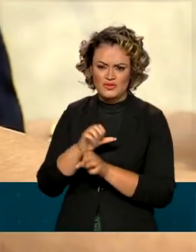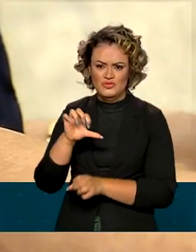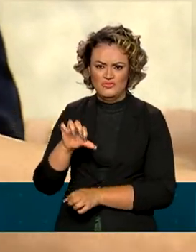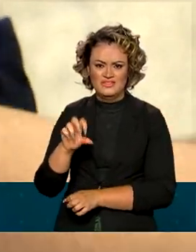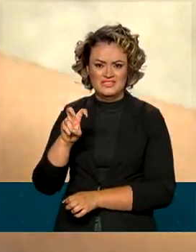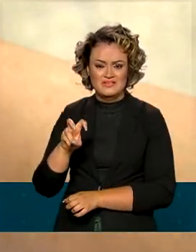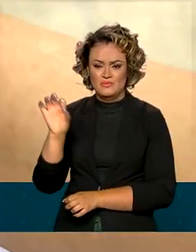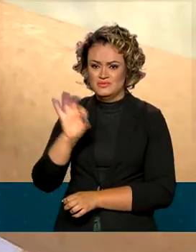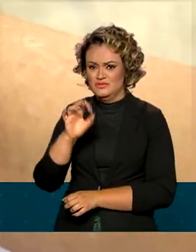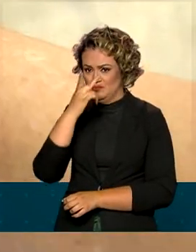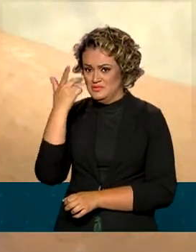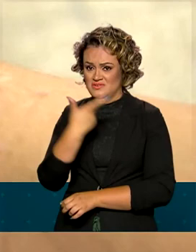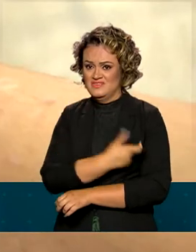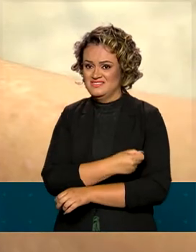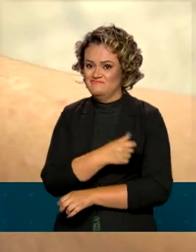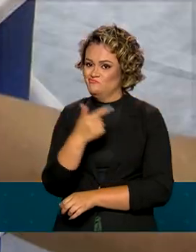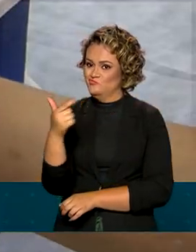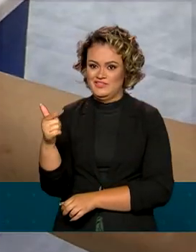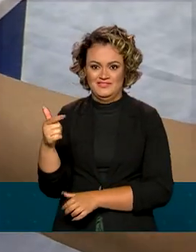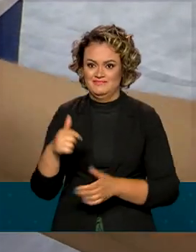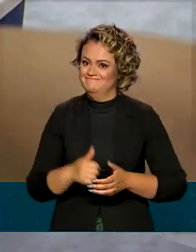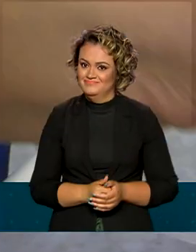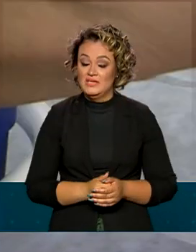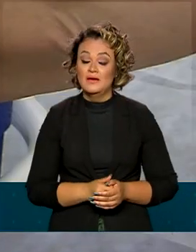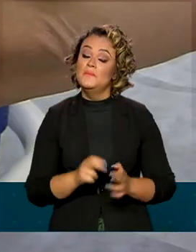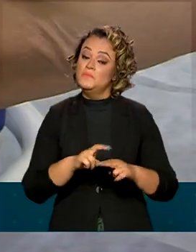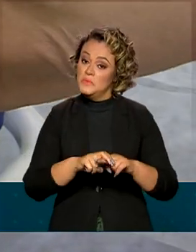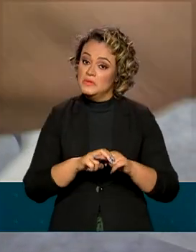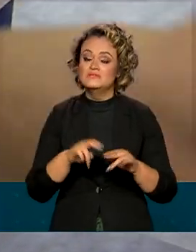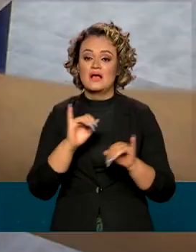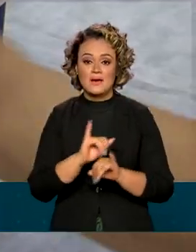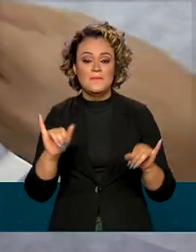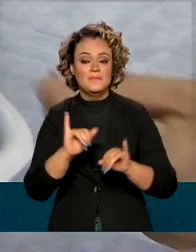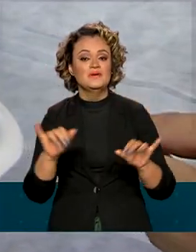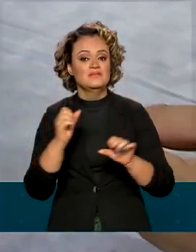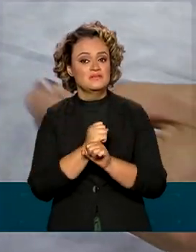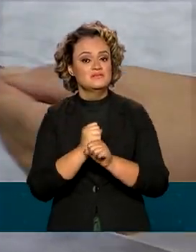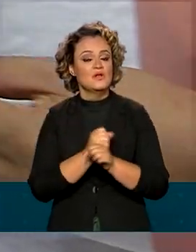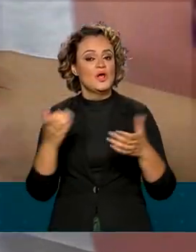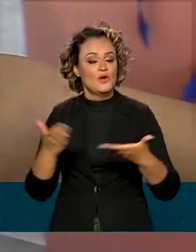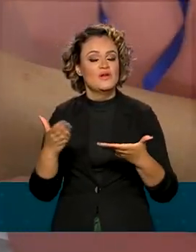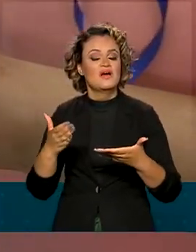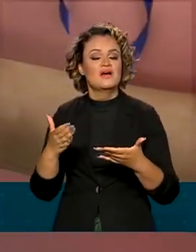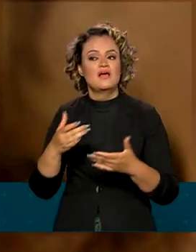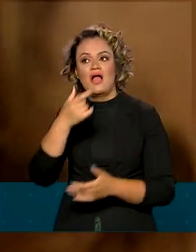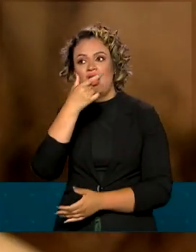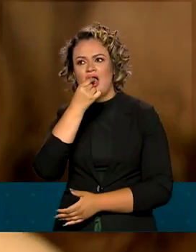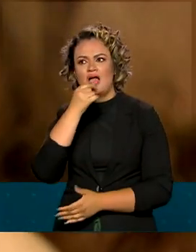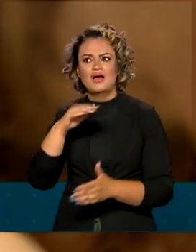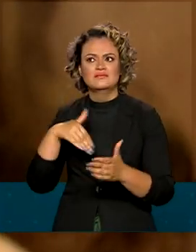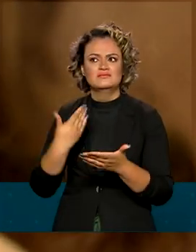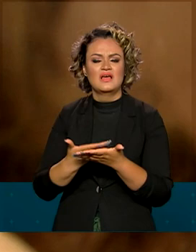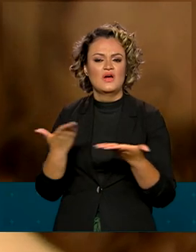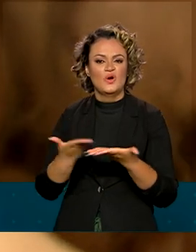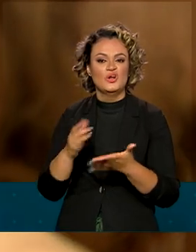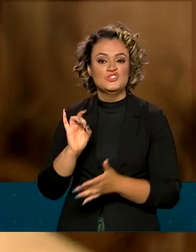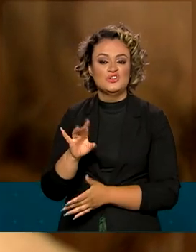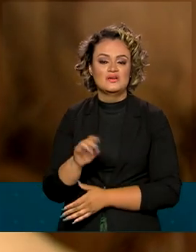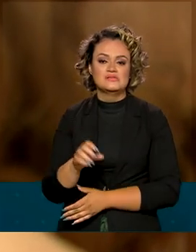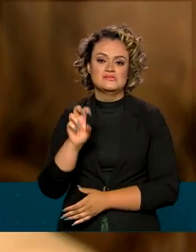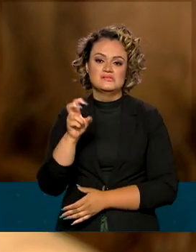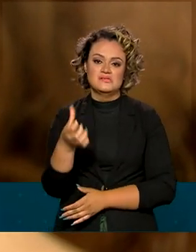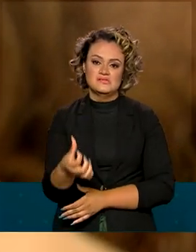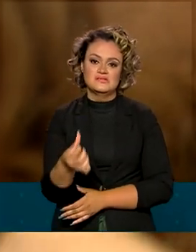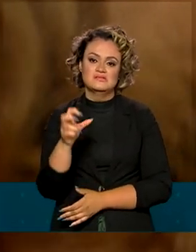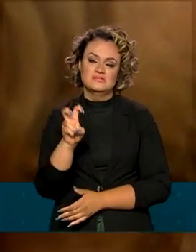crianças menores de um ano de idade. A campanha nacional deste ano contra a doença vacinou, até o momento, somente 65